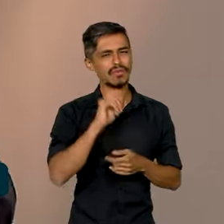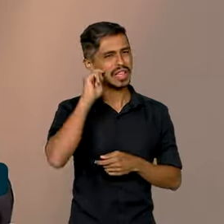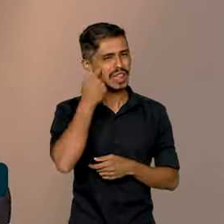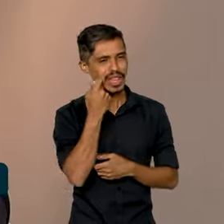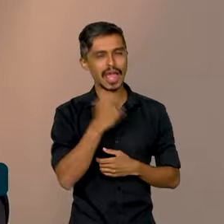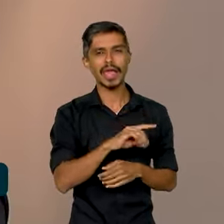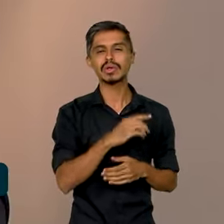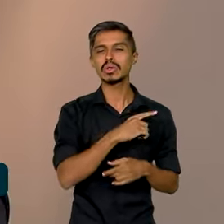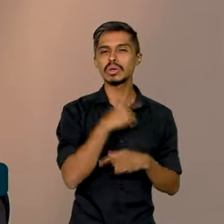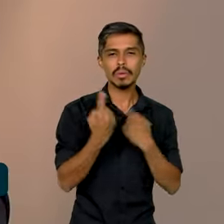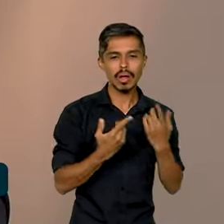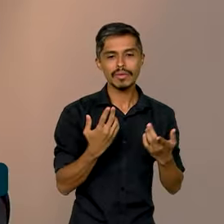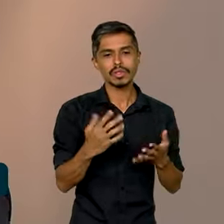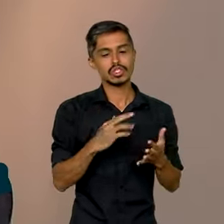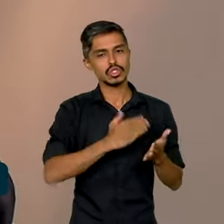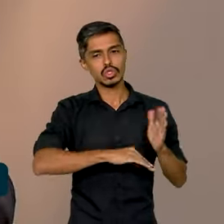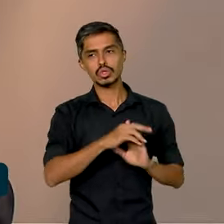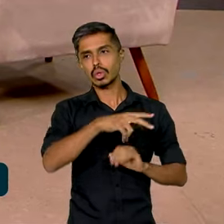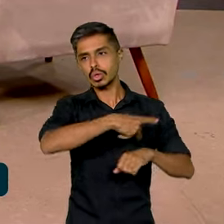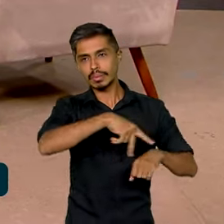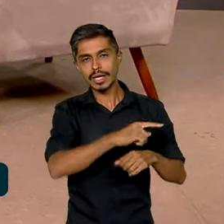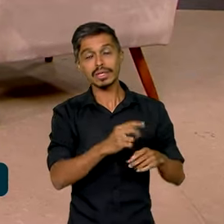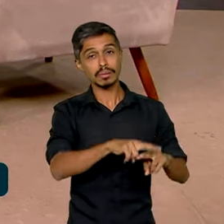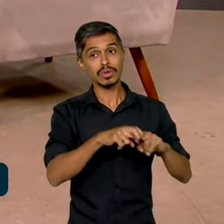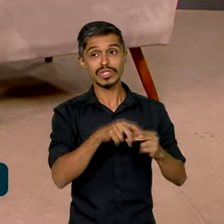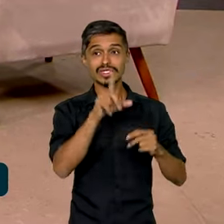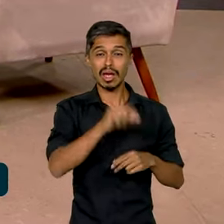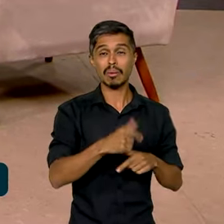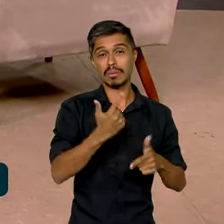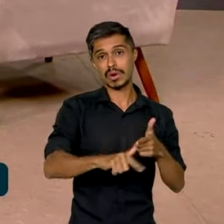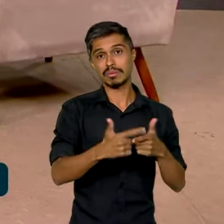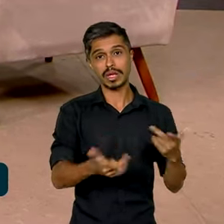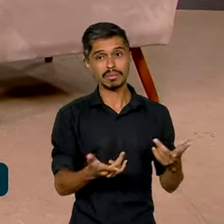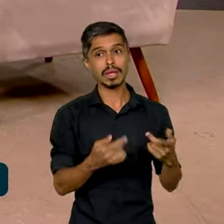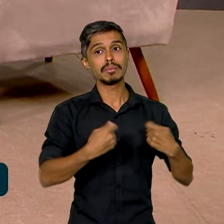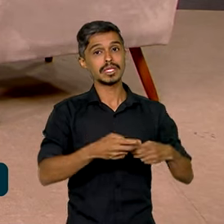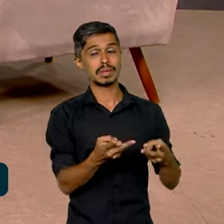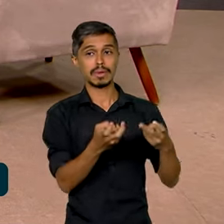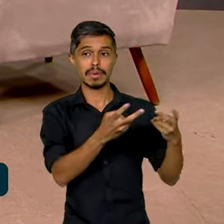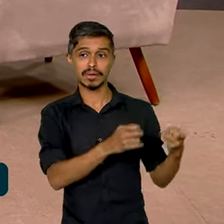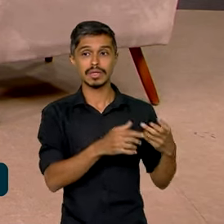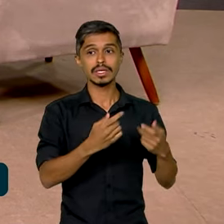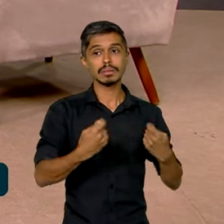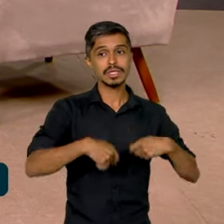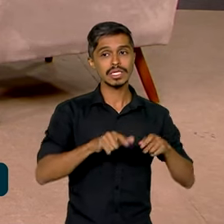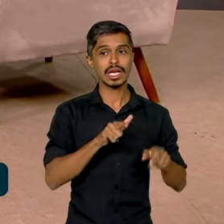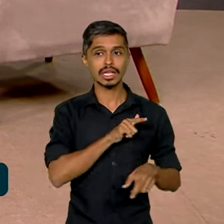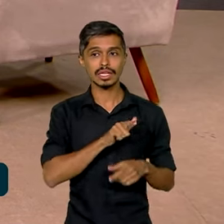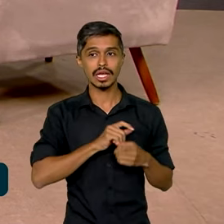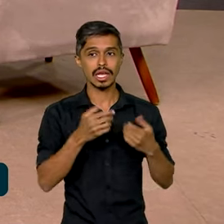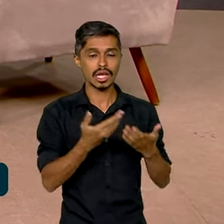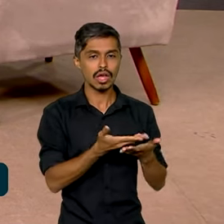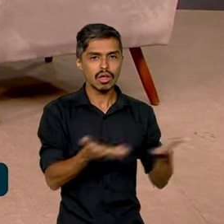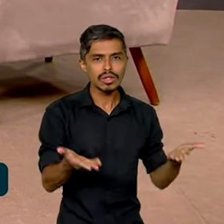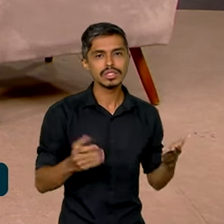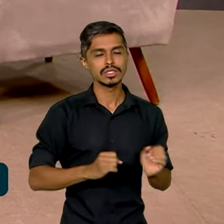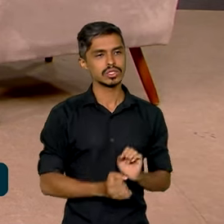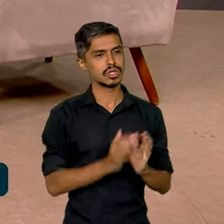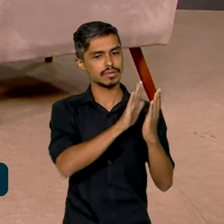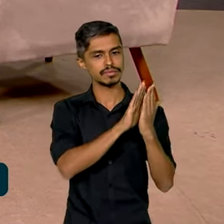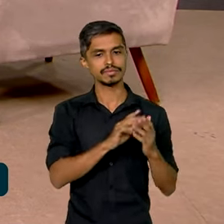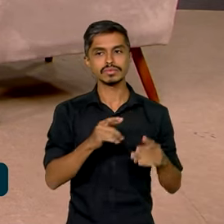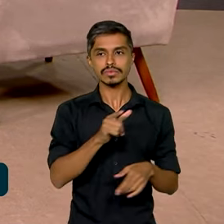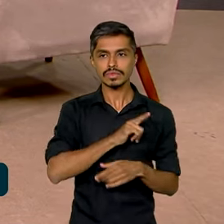negras nas periferias de todo o país. Por isso que esse é um problema que precisa ser reconhecido e enfrentado pelas instituições públicas.